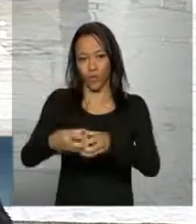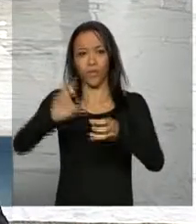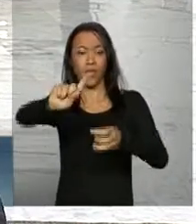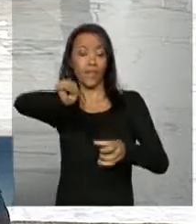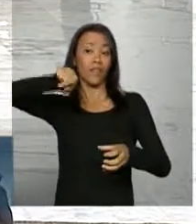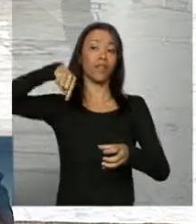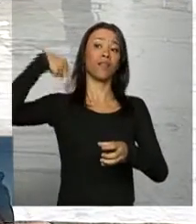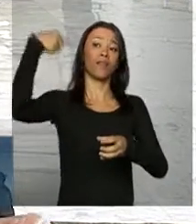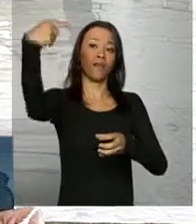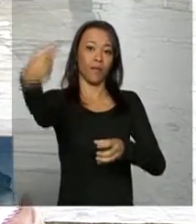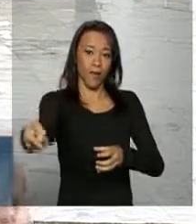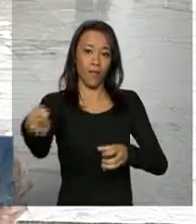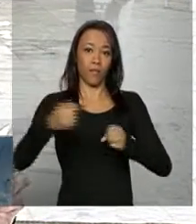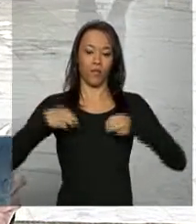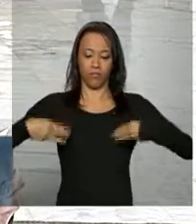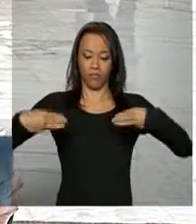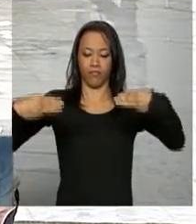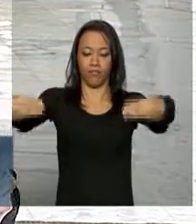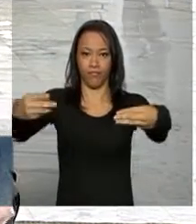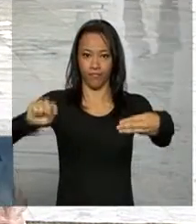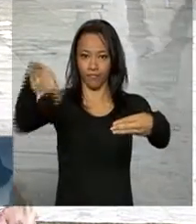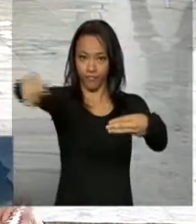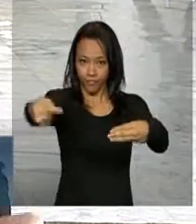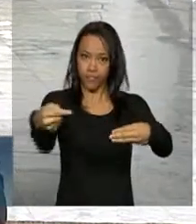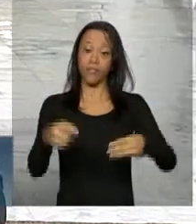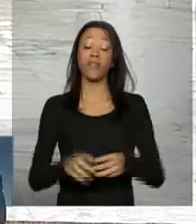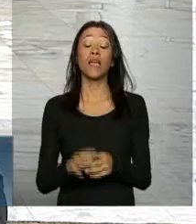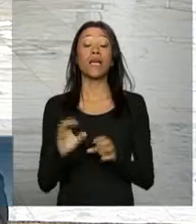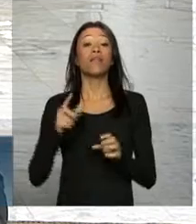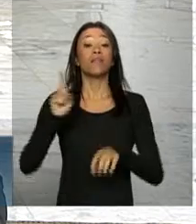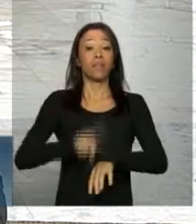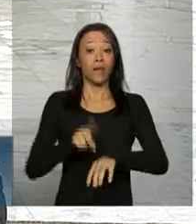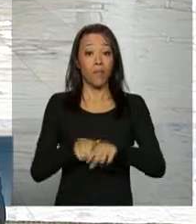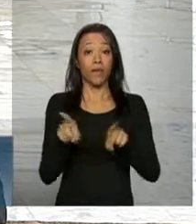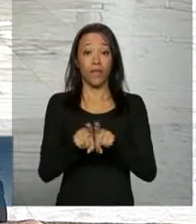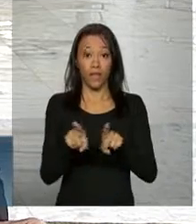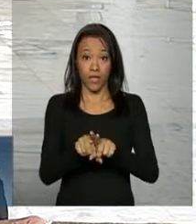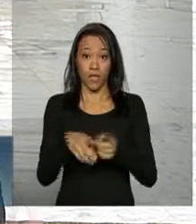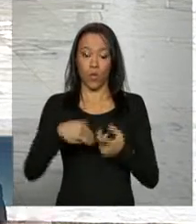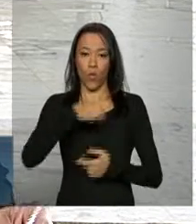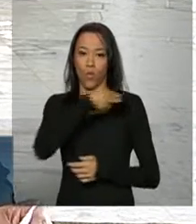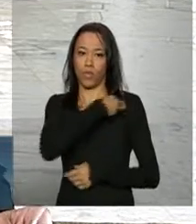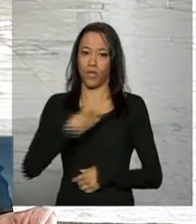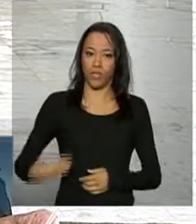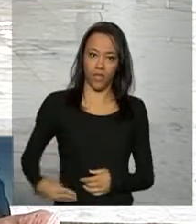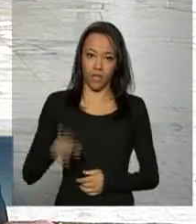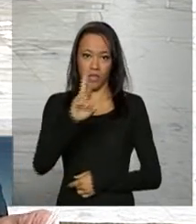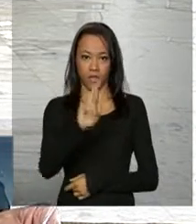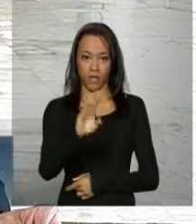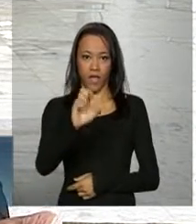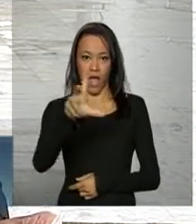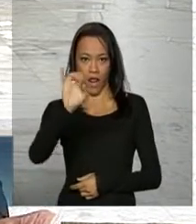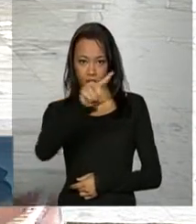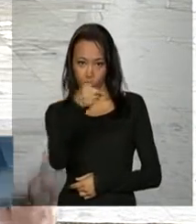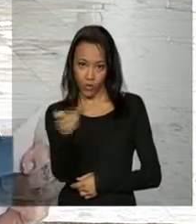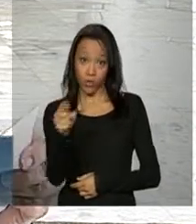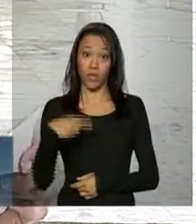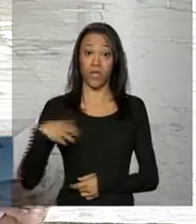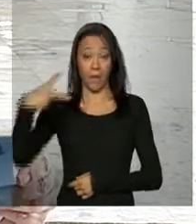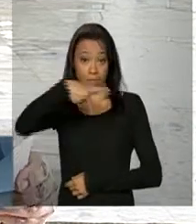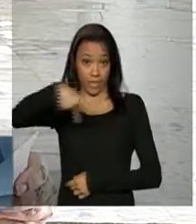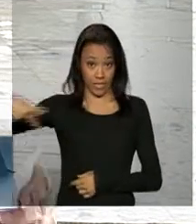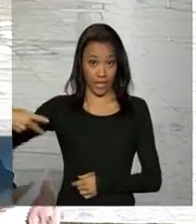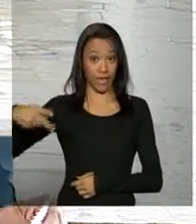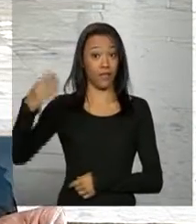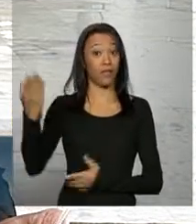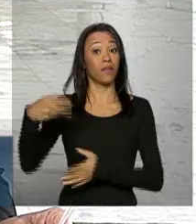outro lado da esplanada dos ministérios. De acordo com o Ministério das Relações Exteriores, Park Geun-hê, a presidenta da